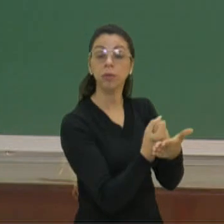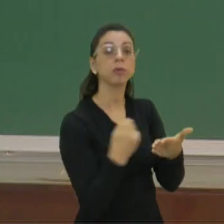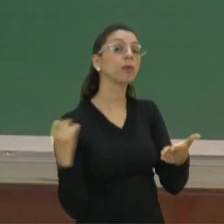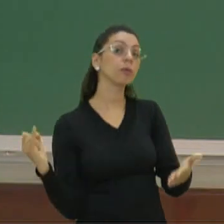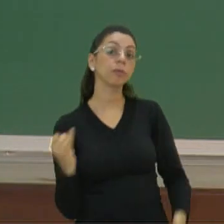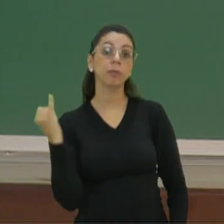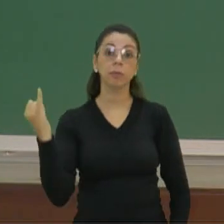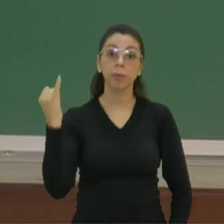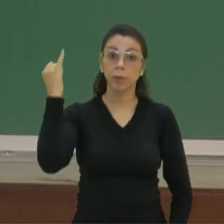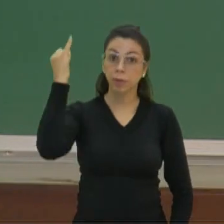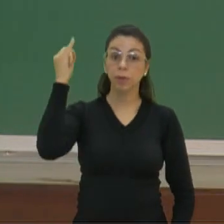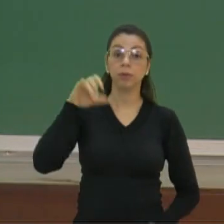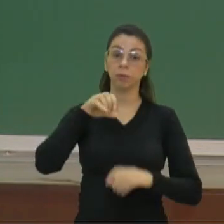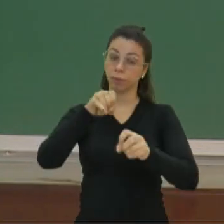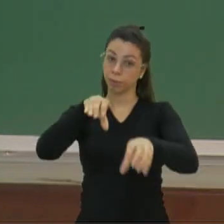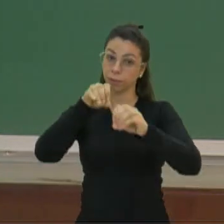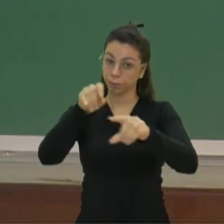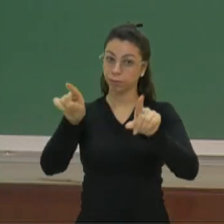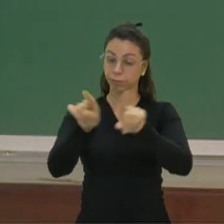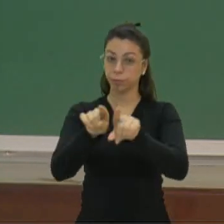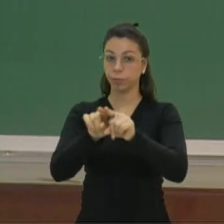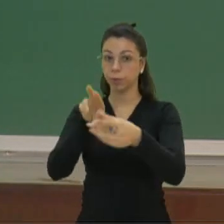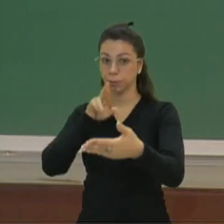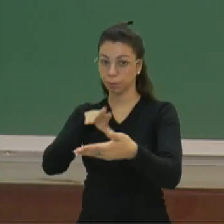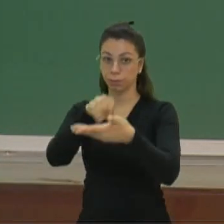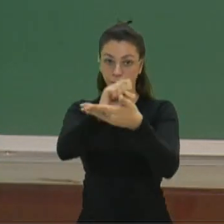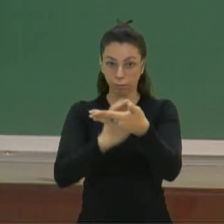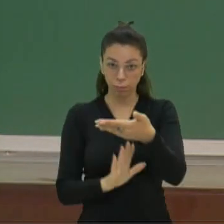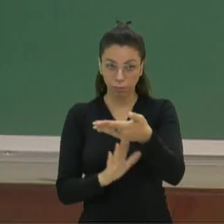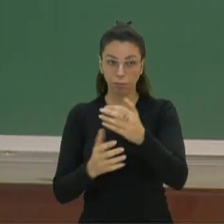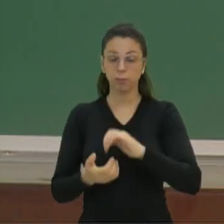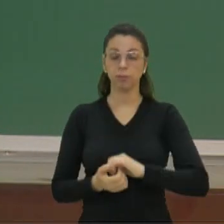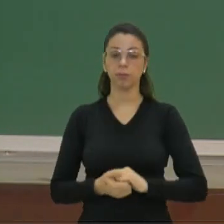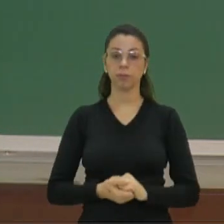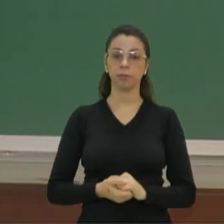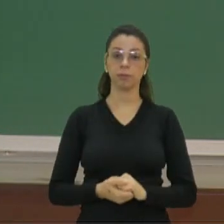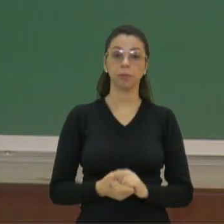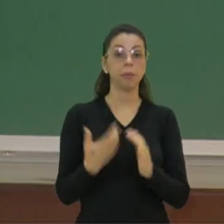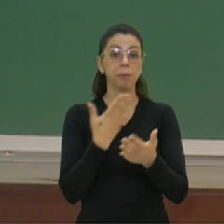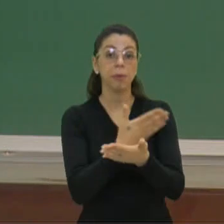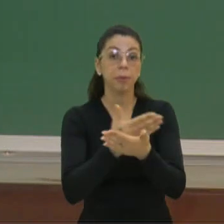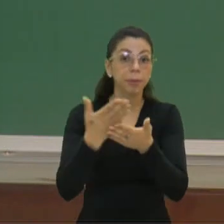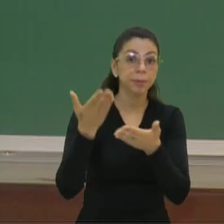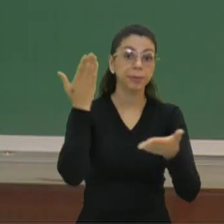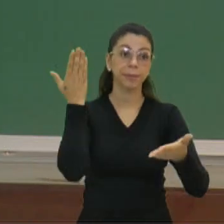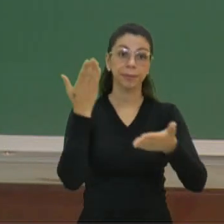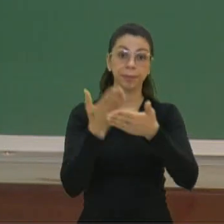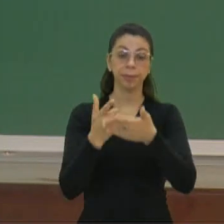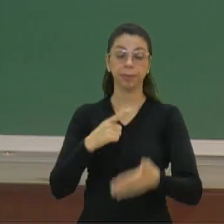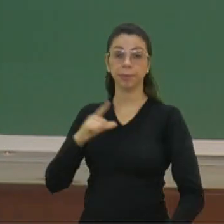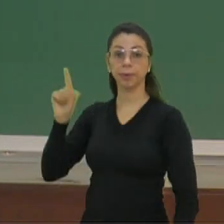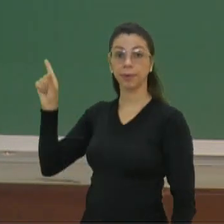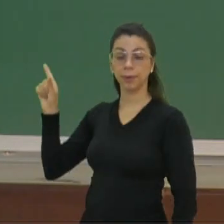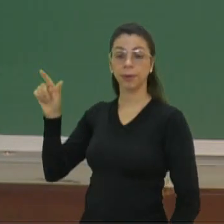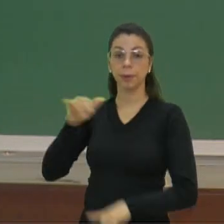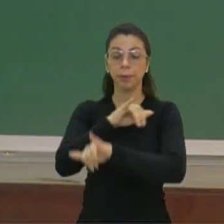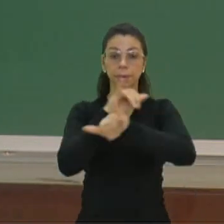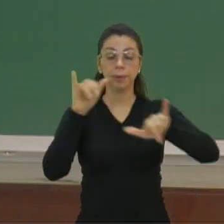todos os pontos importantes que a gente vai falar e para realizar as atividades. Para começar a nossa aula, eu trouxe uma